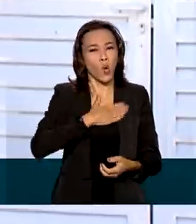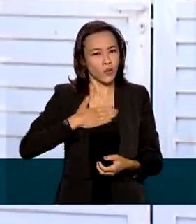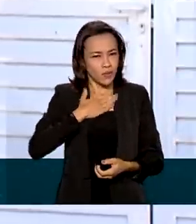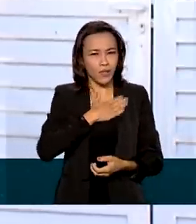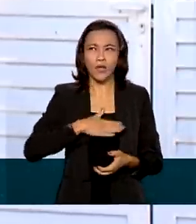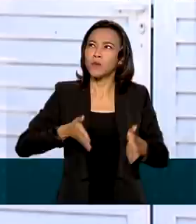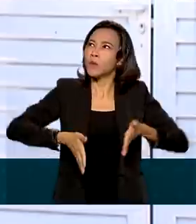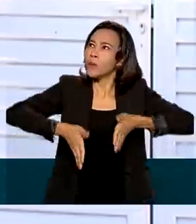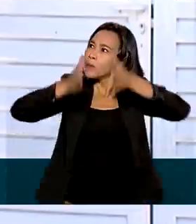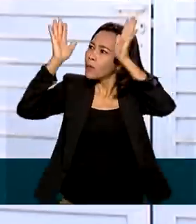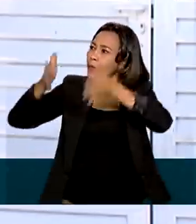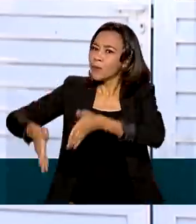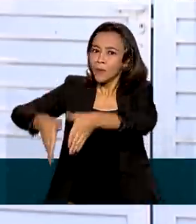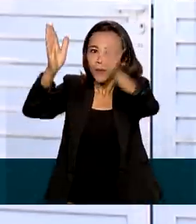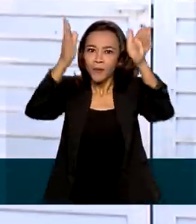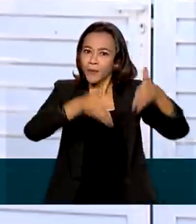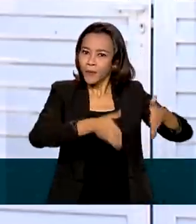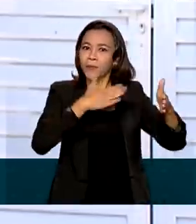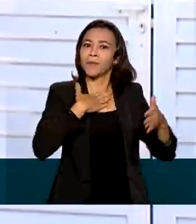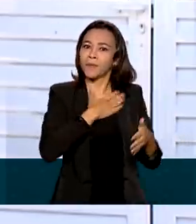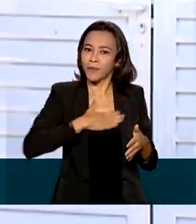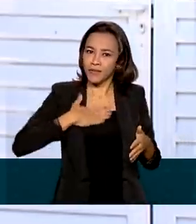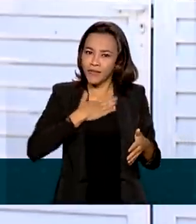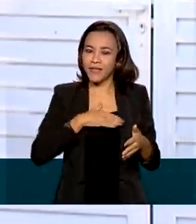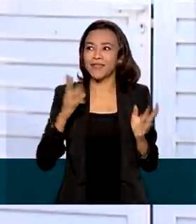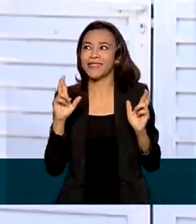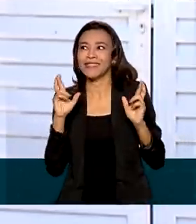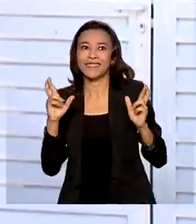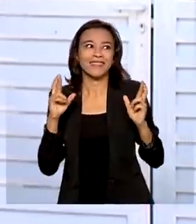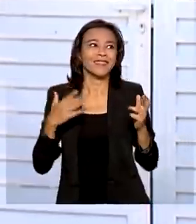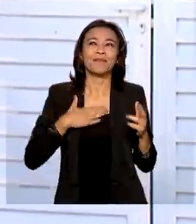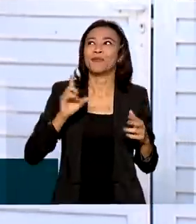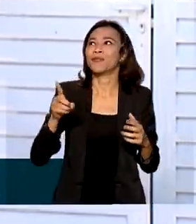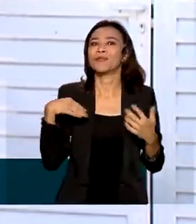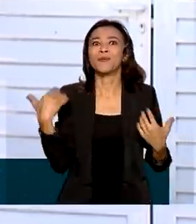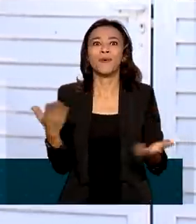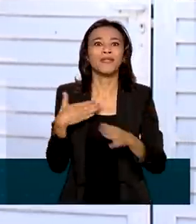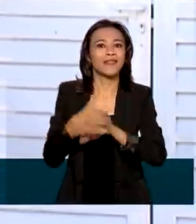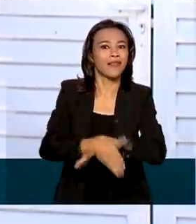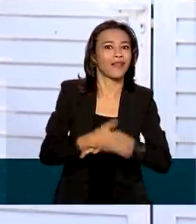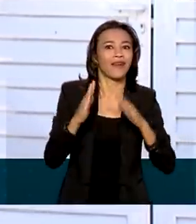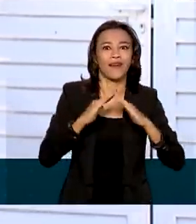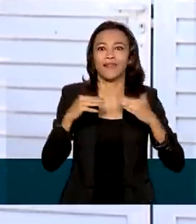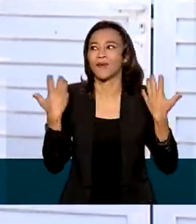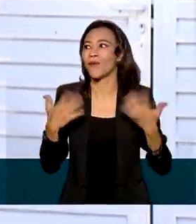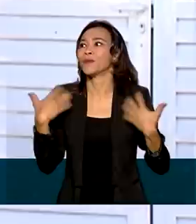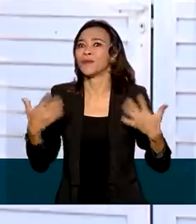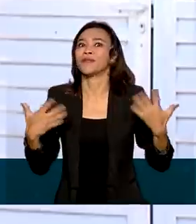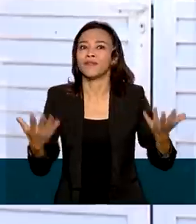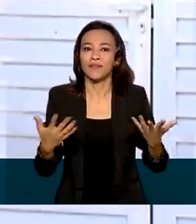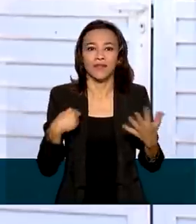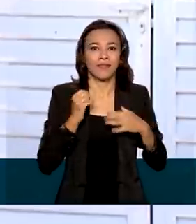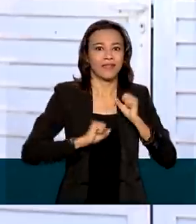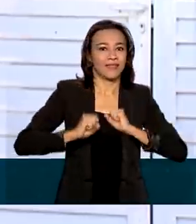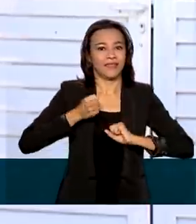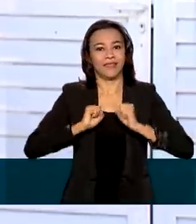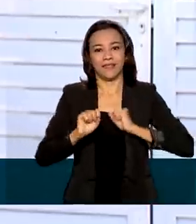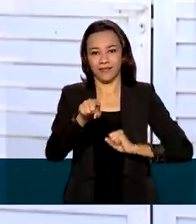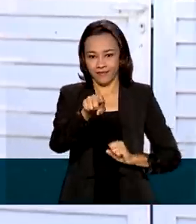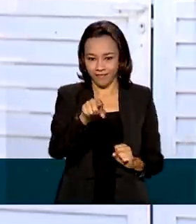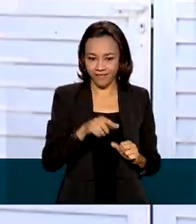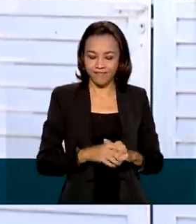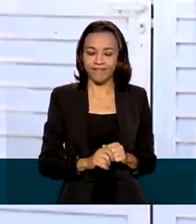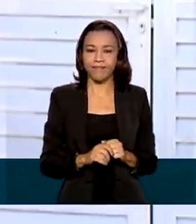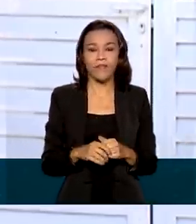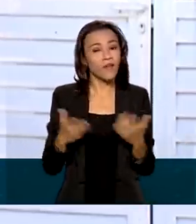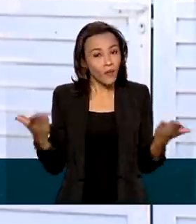a expectativa de mudança está muito grande. Um dia eu ficava dizendo, meu Deus, quando é que a vai mudar? Já está tudo pronto. E agora, quando vai mudar? E